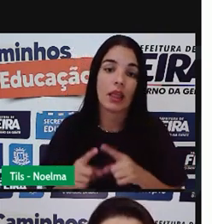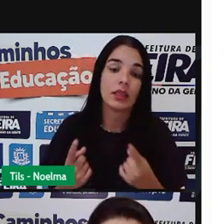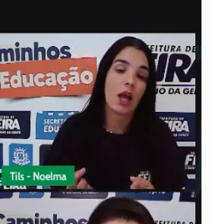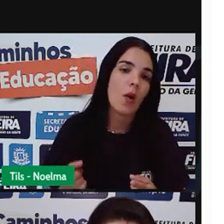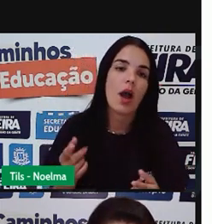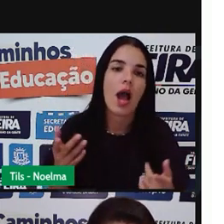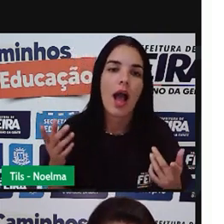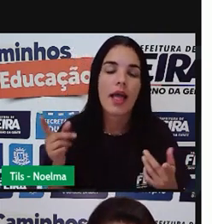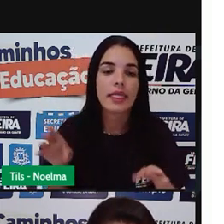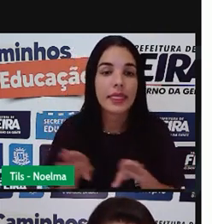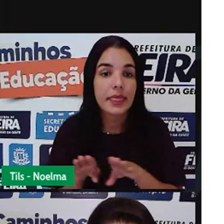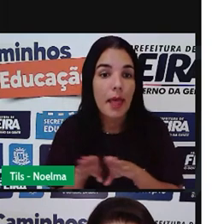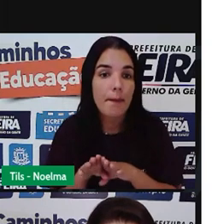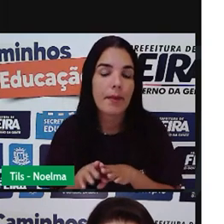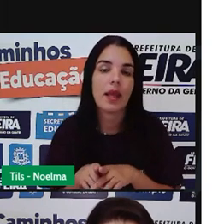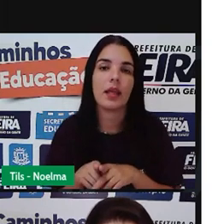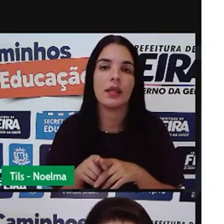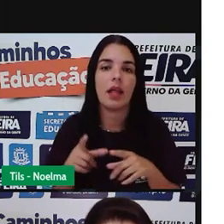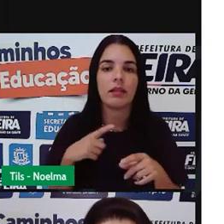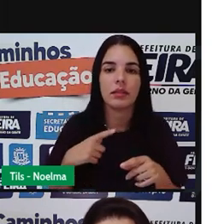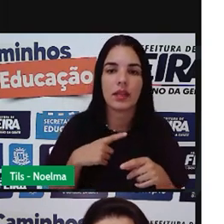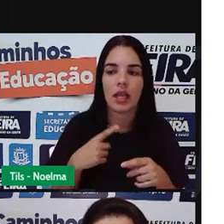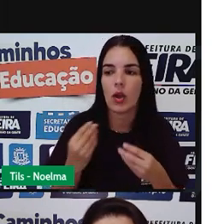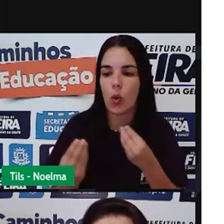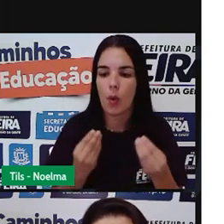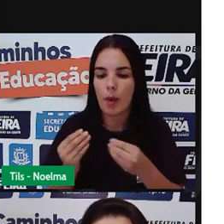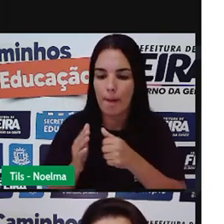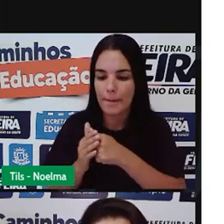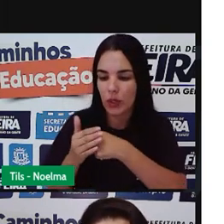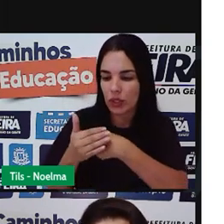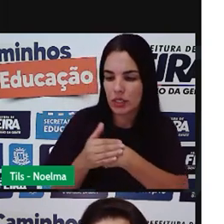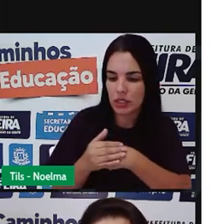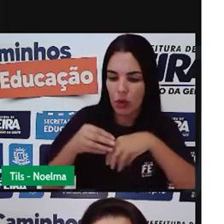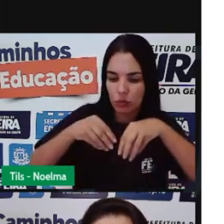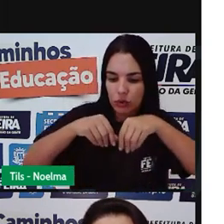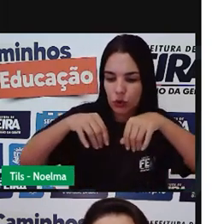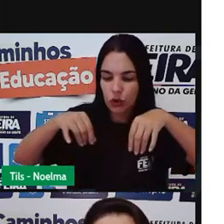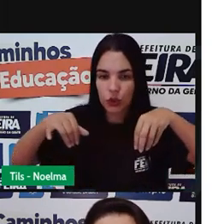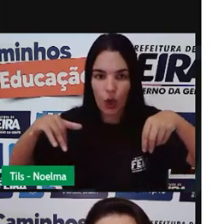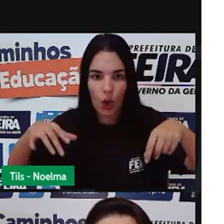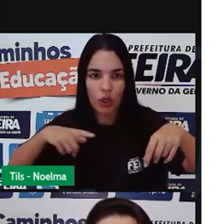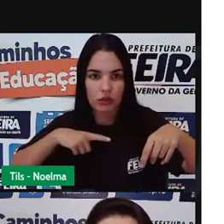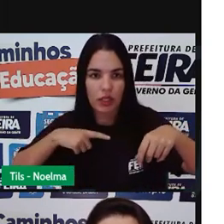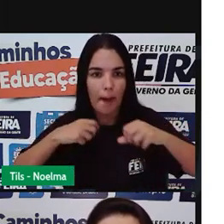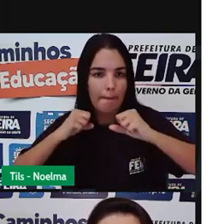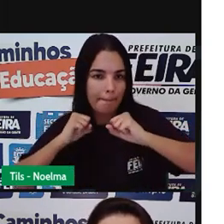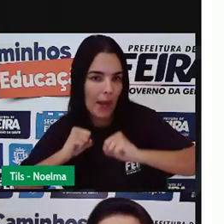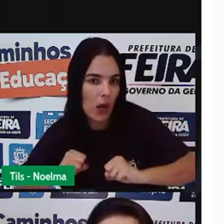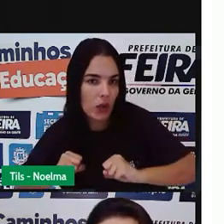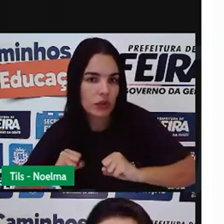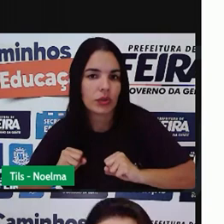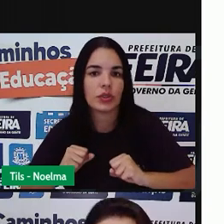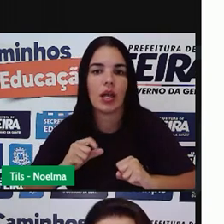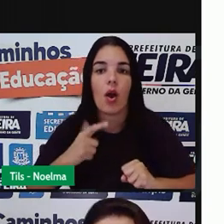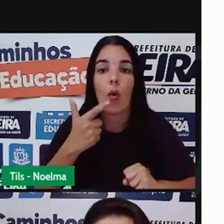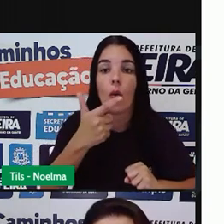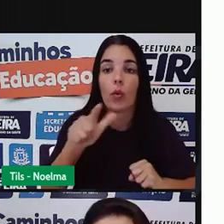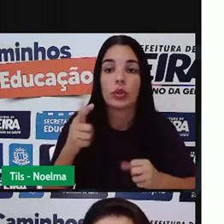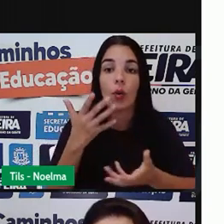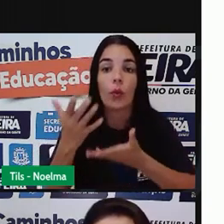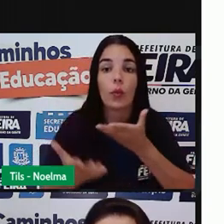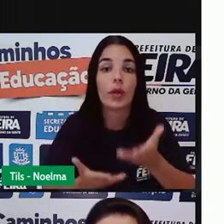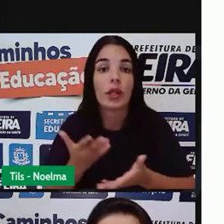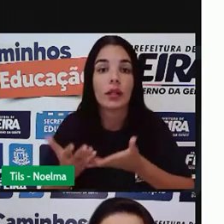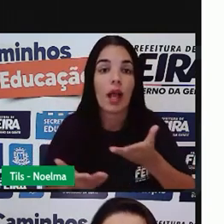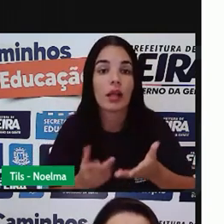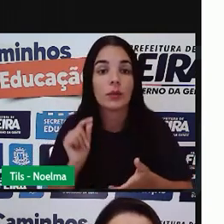além desse tipo de proteção que esse sol precisa ter outro cuidado que deve-se